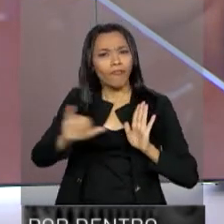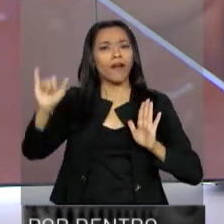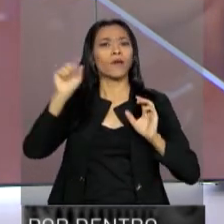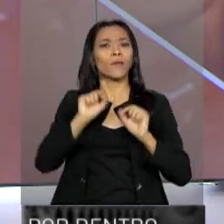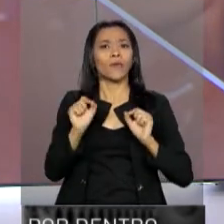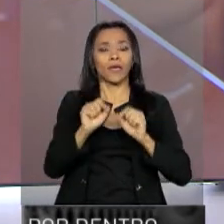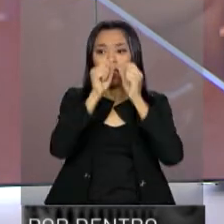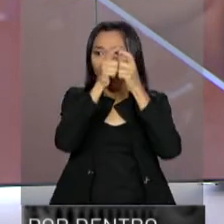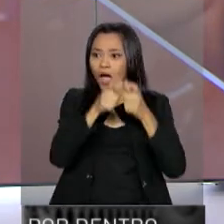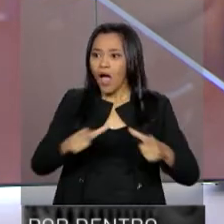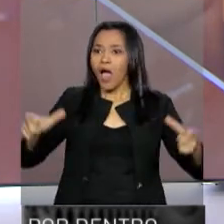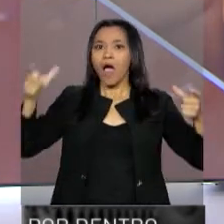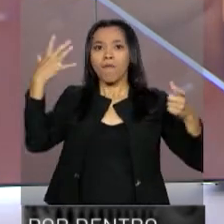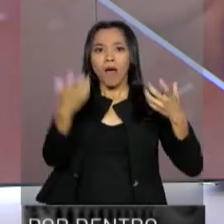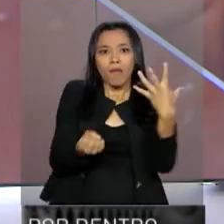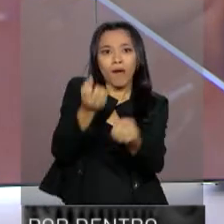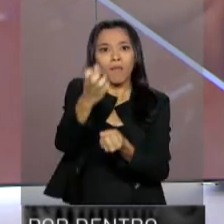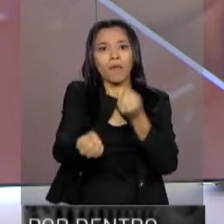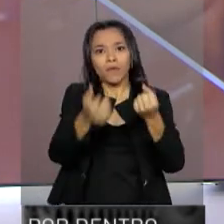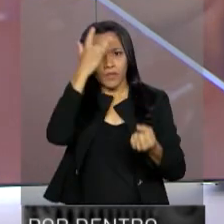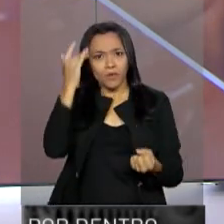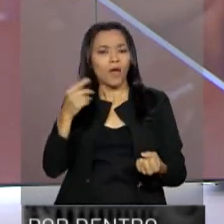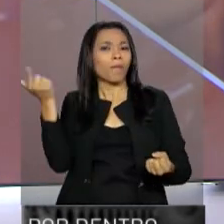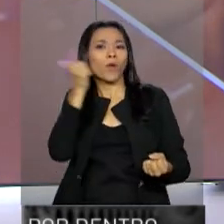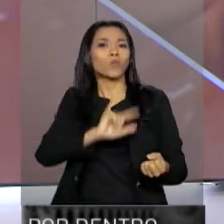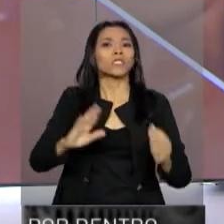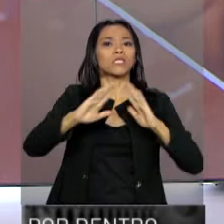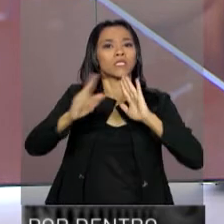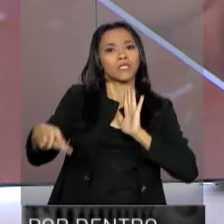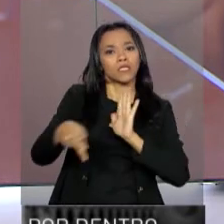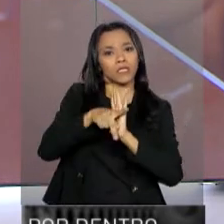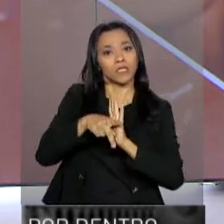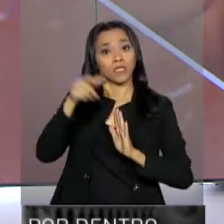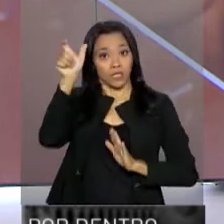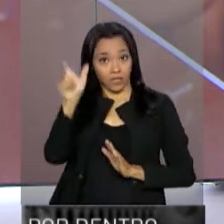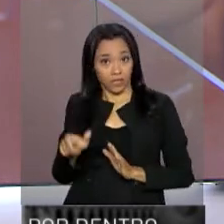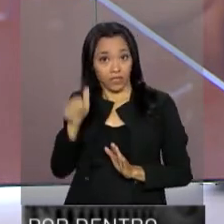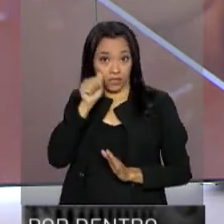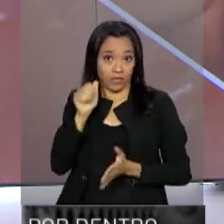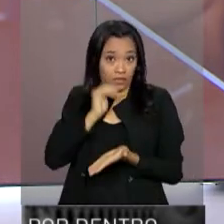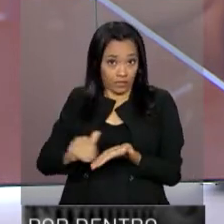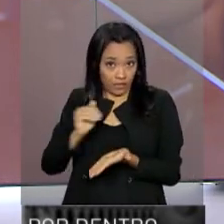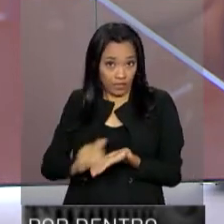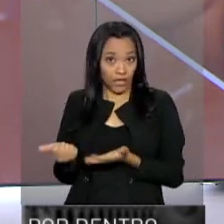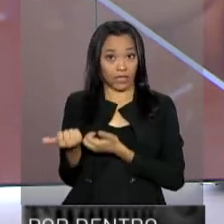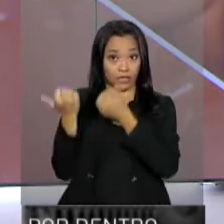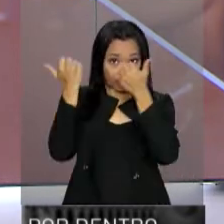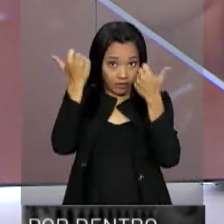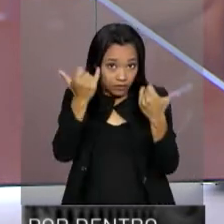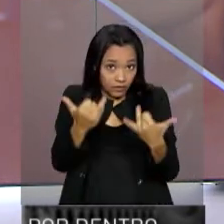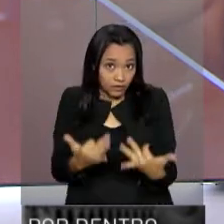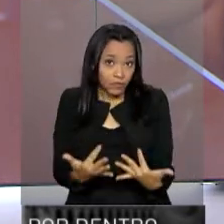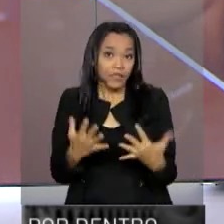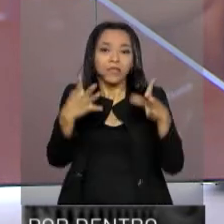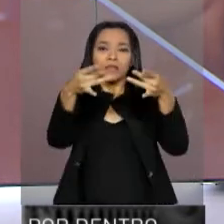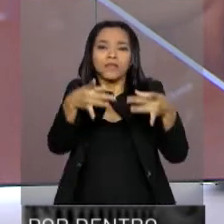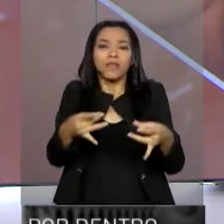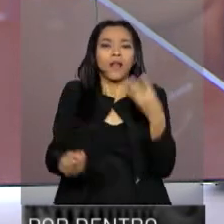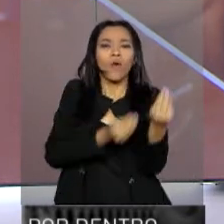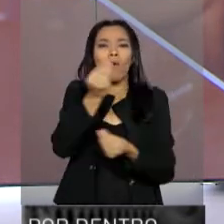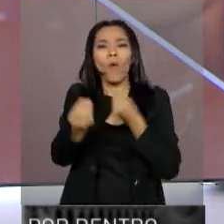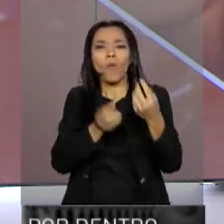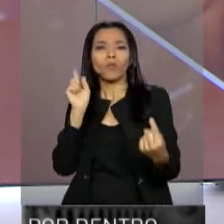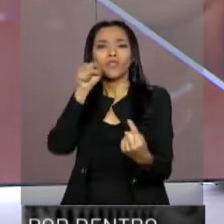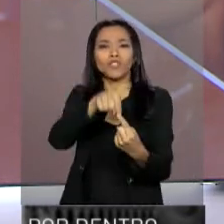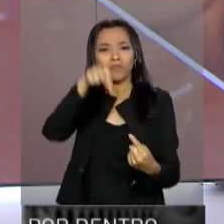acesso dos brasileiros ao programa habitacional. A Secretária Nacional de Habitação do Ministério das Cidades, Enrique Tarantes, detalha as metas